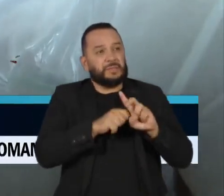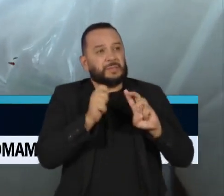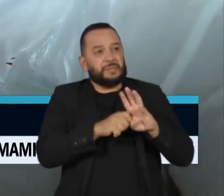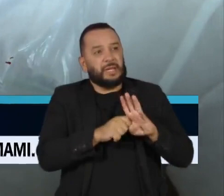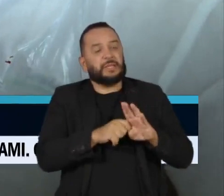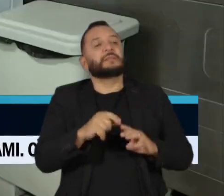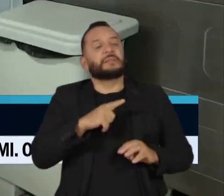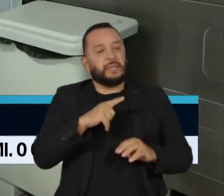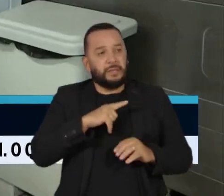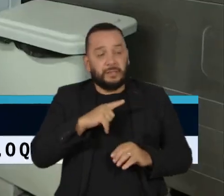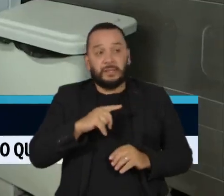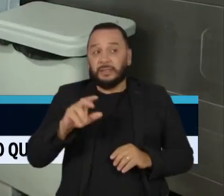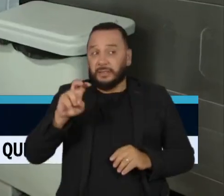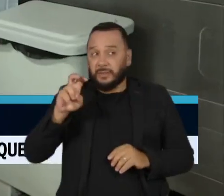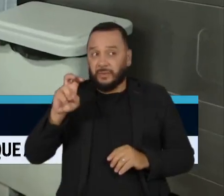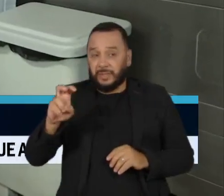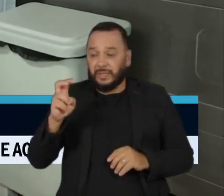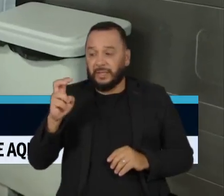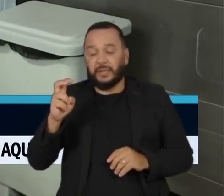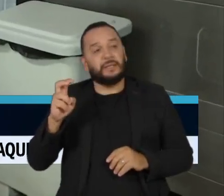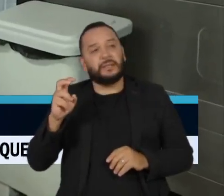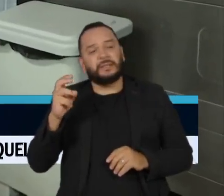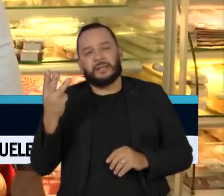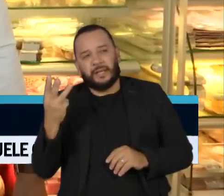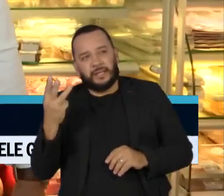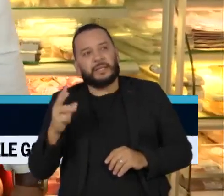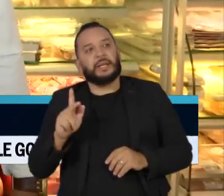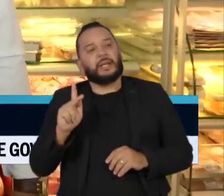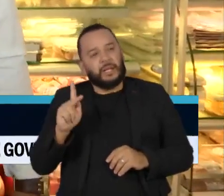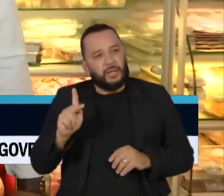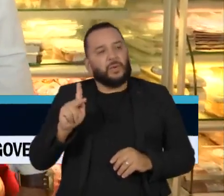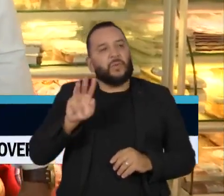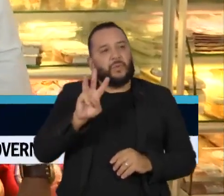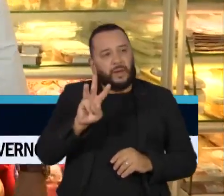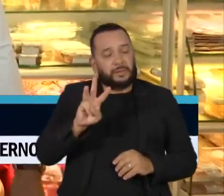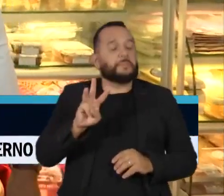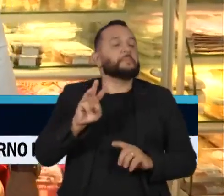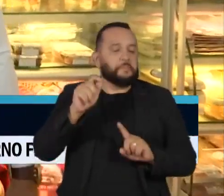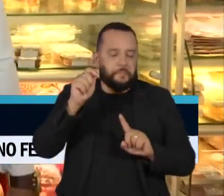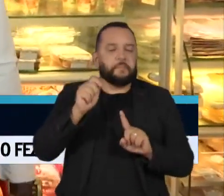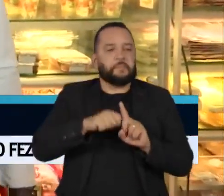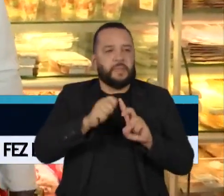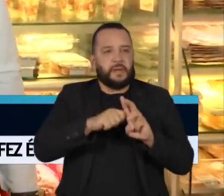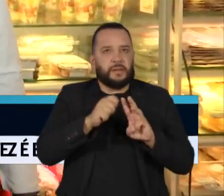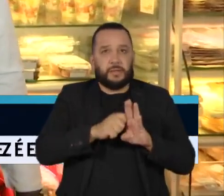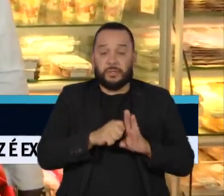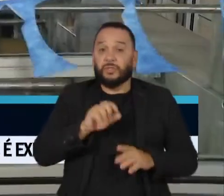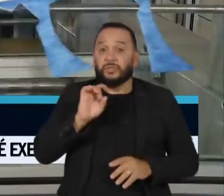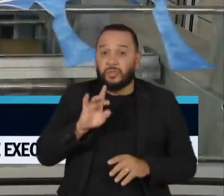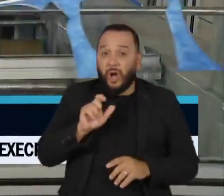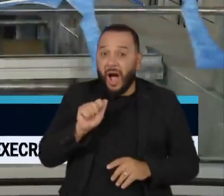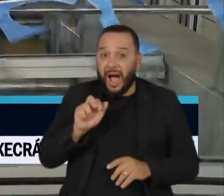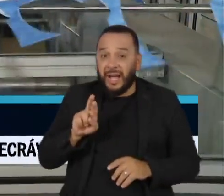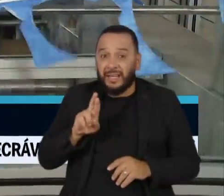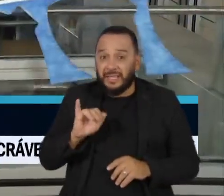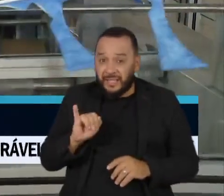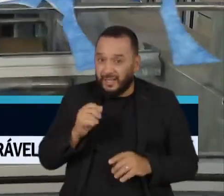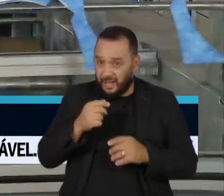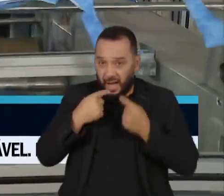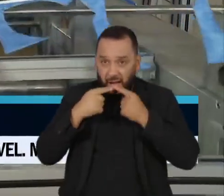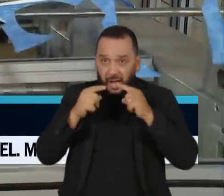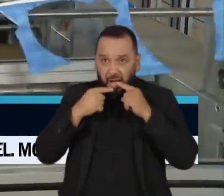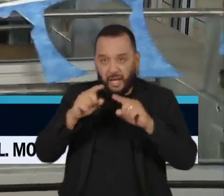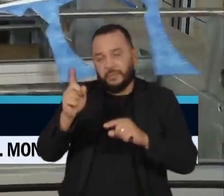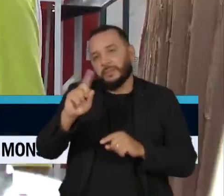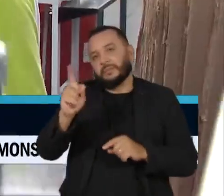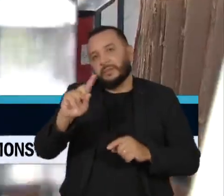entre 53 a 55 mil kilowatts por mês. E não é só o Ari que se queixa do valor da conta. Pesquisa da Confederação